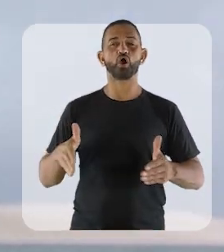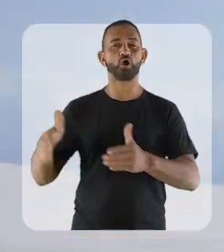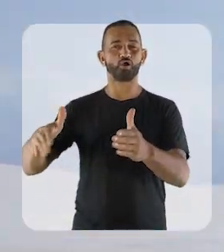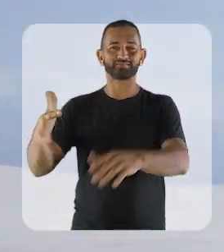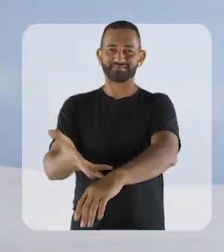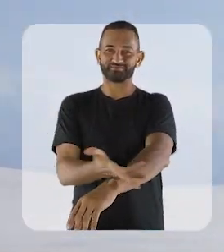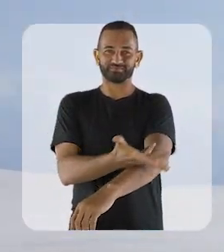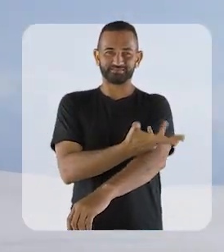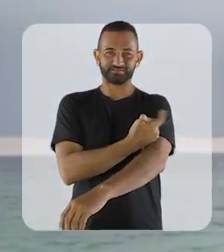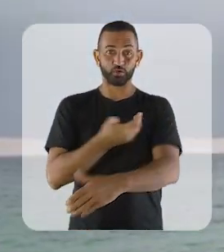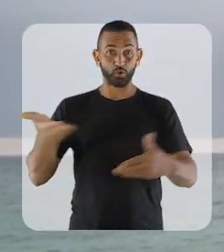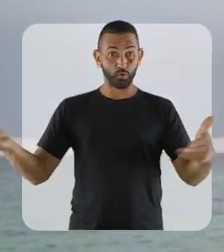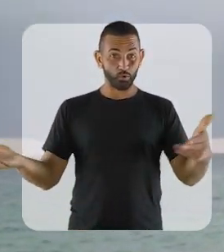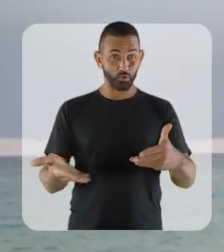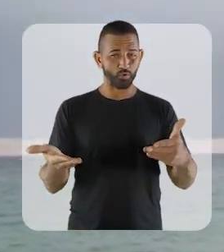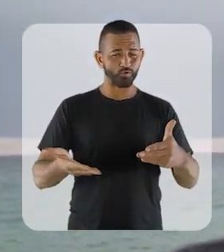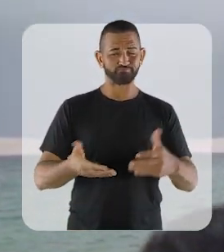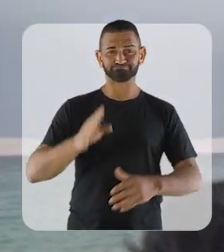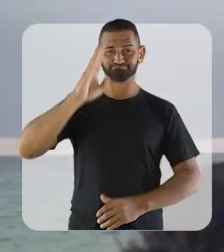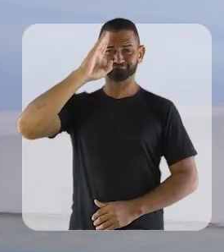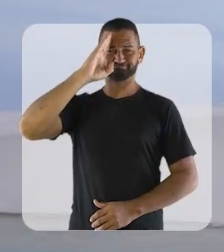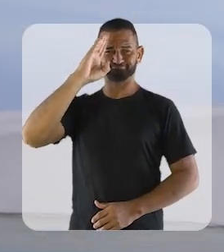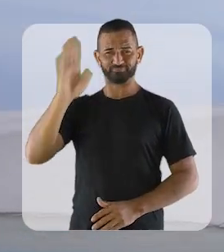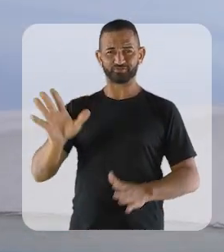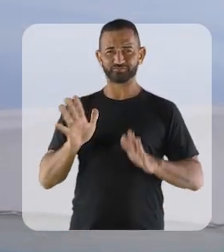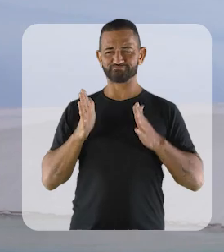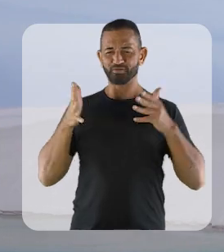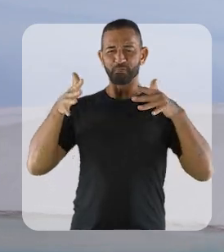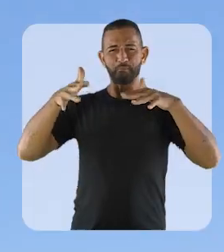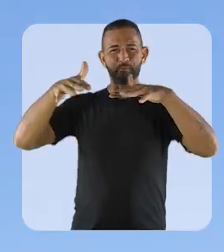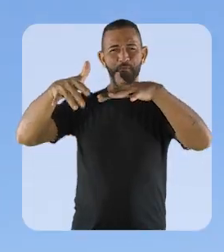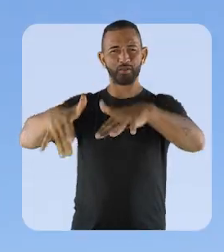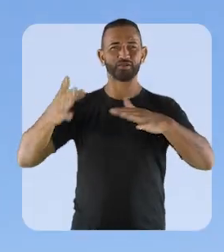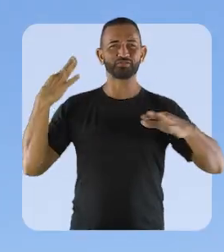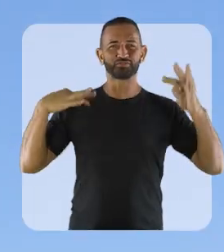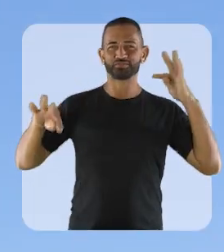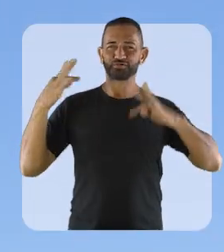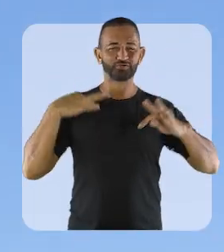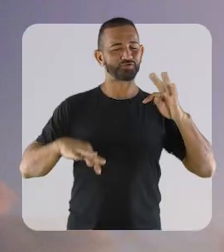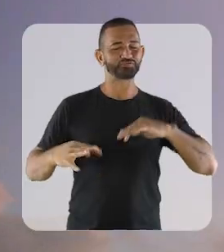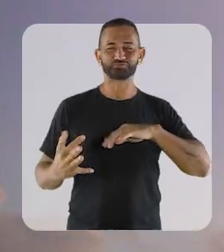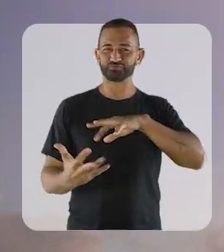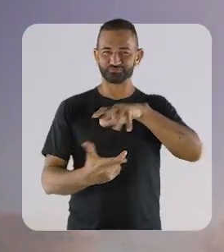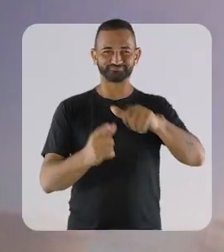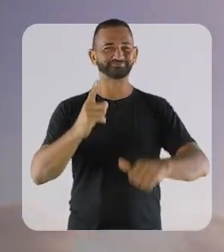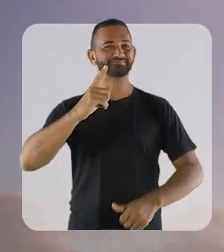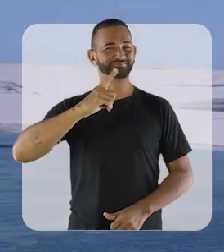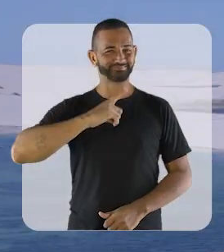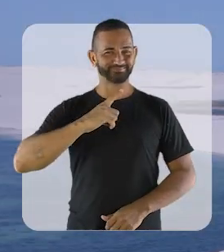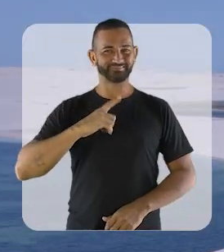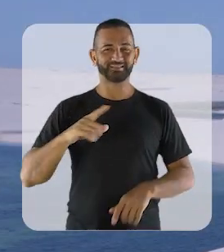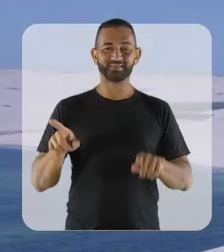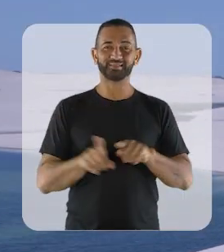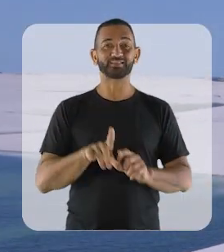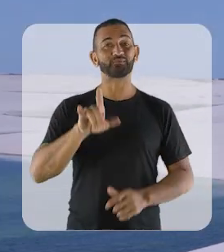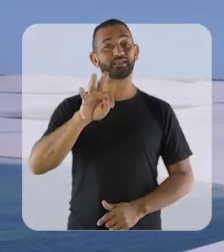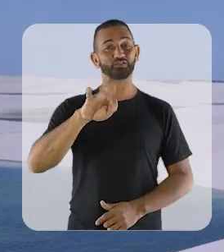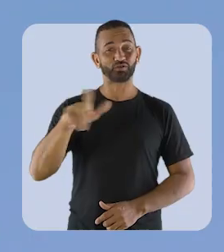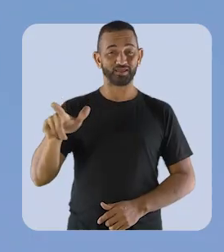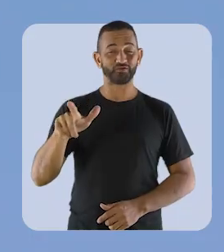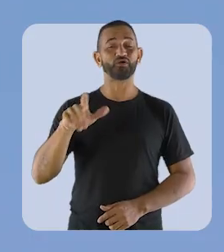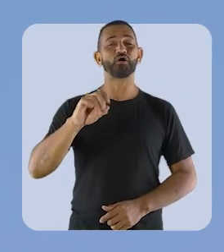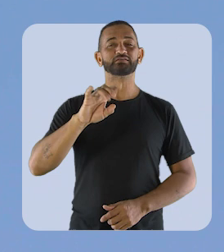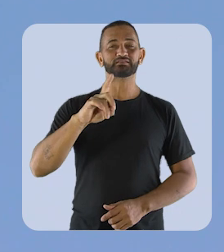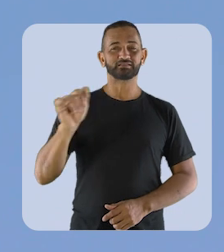Rota das Emoções. Hoje, um dos mais procurados destinos turísticos do mundo. No litoral ocidental, forma-se